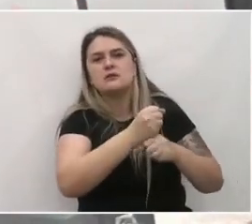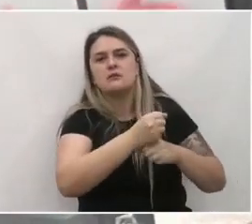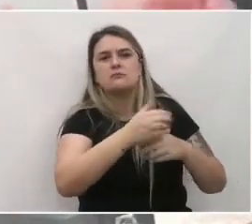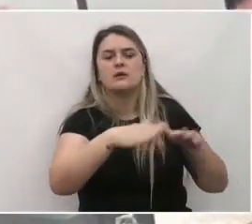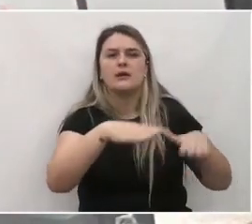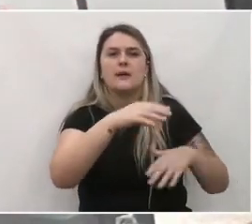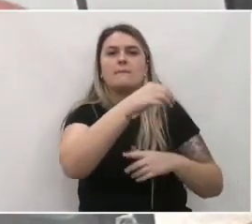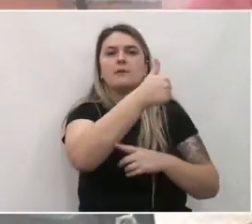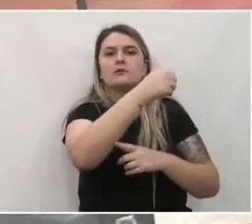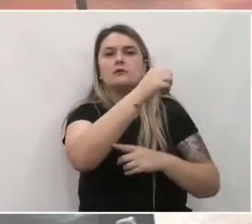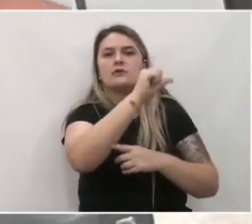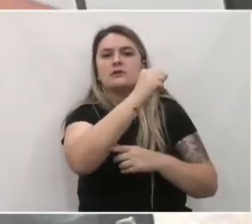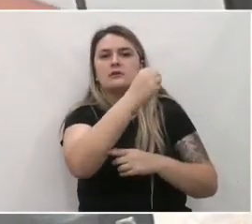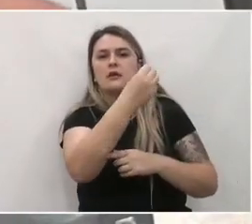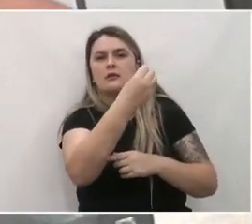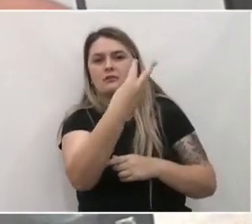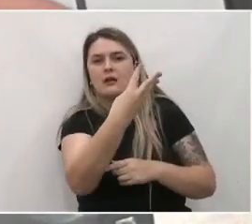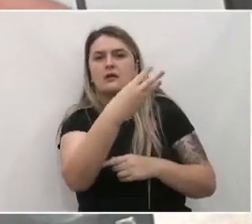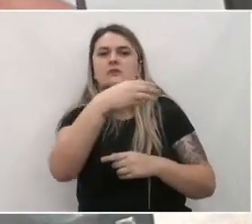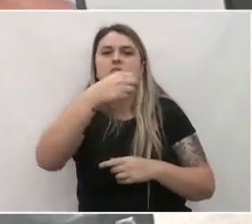83, 94,